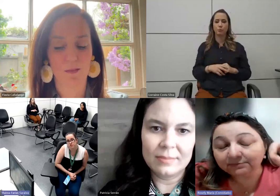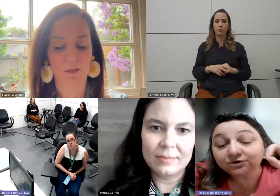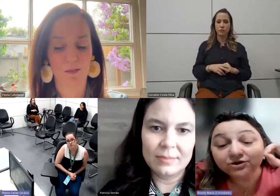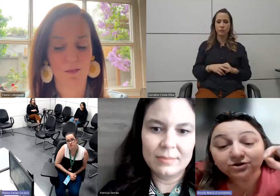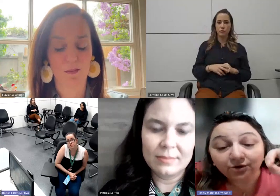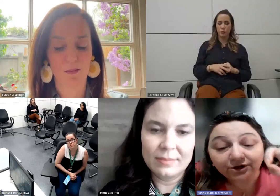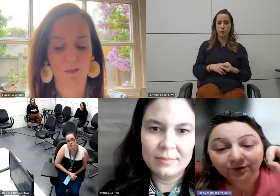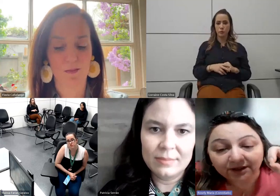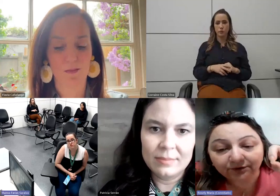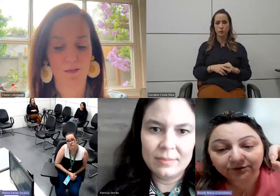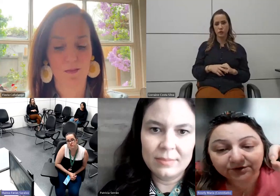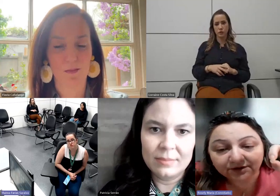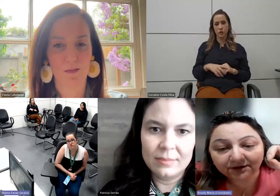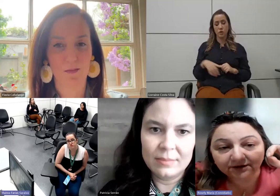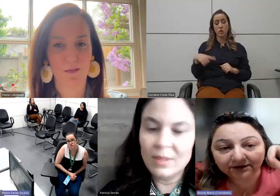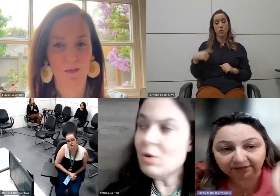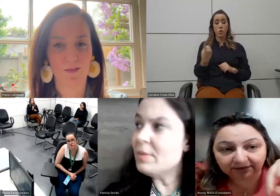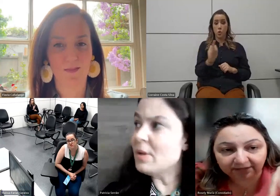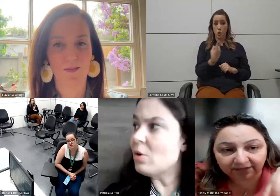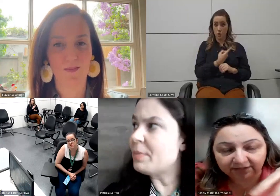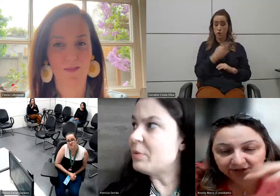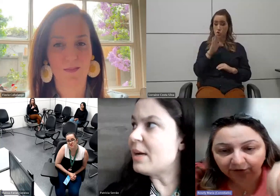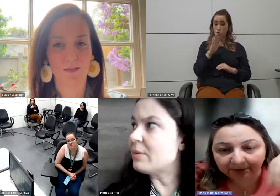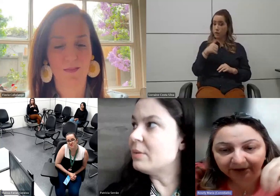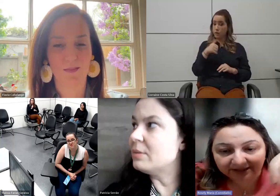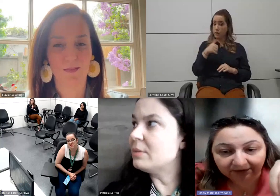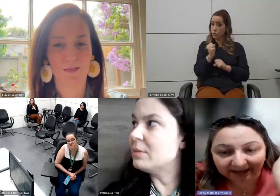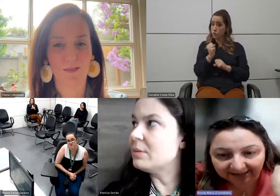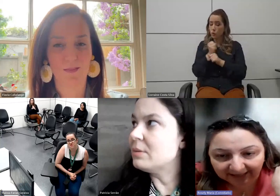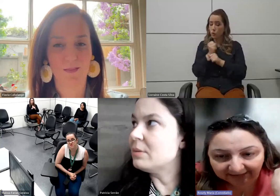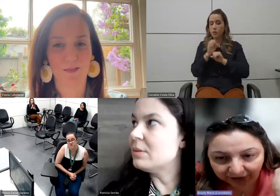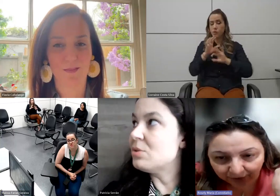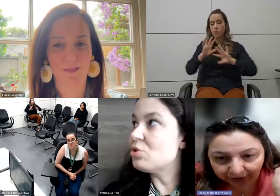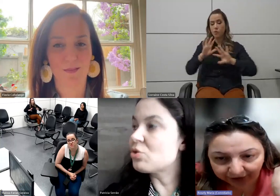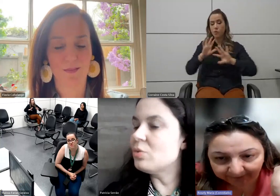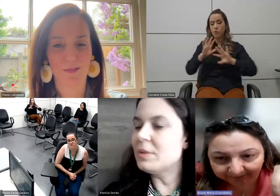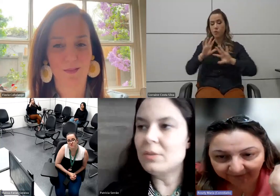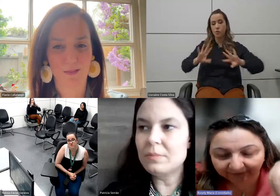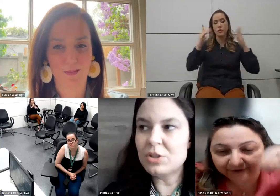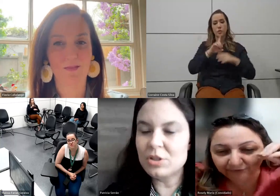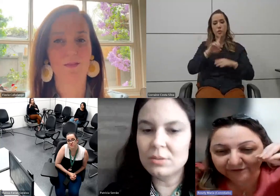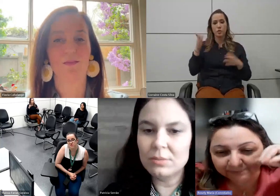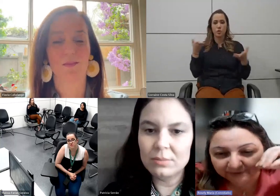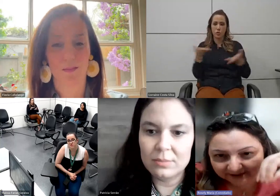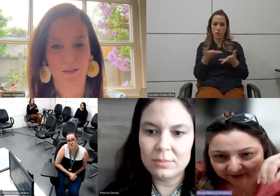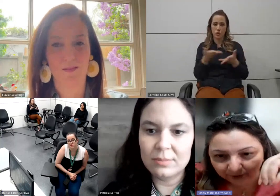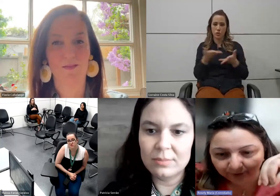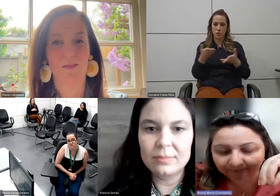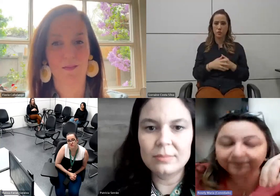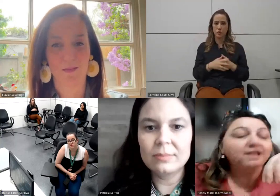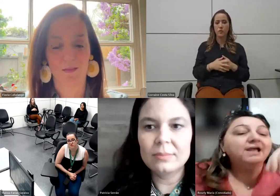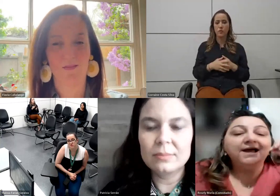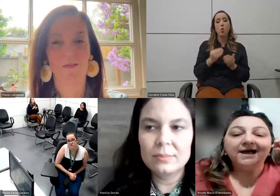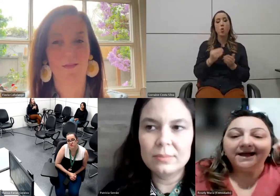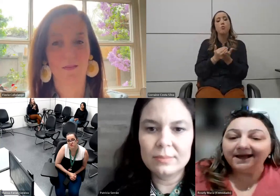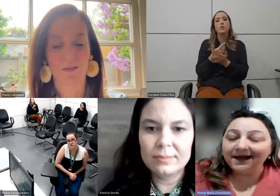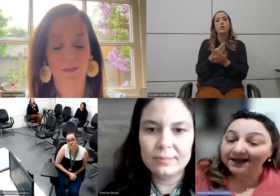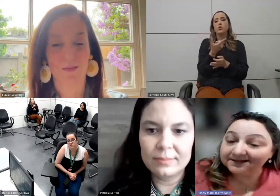nós estamos com 18 anos de comemoração dessa data de hoje. Foi em 2005.